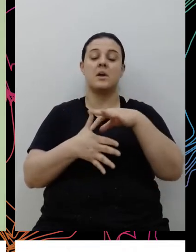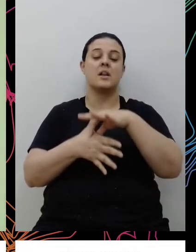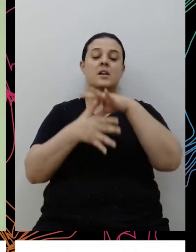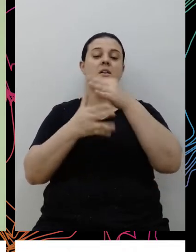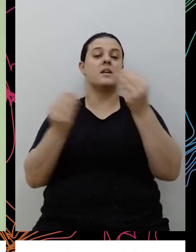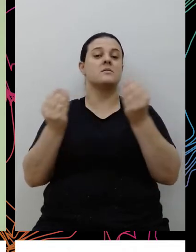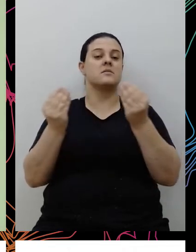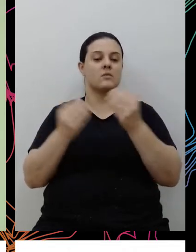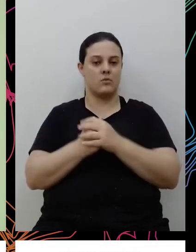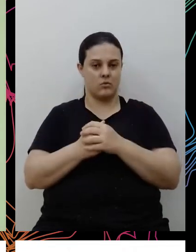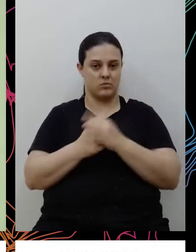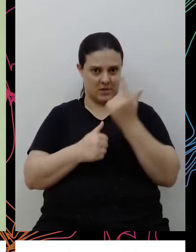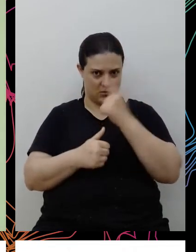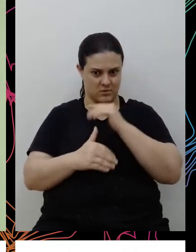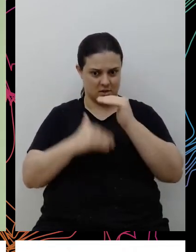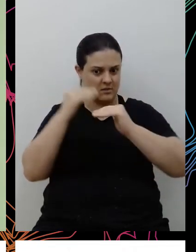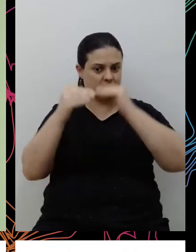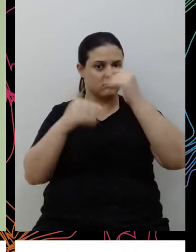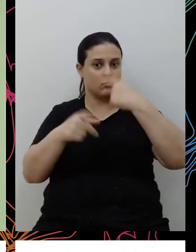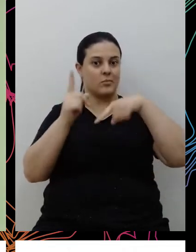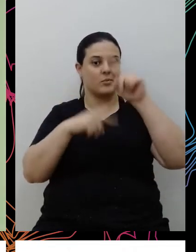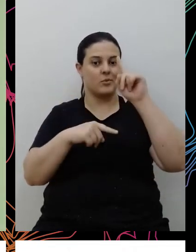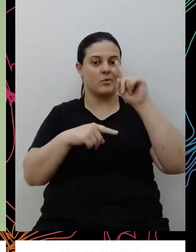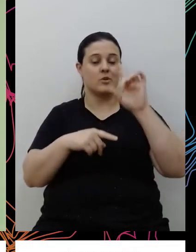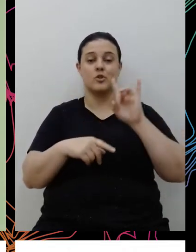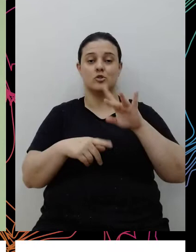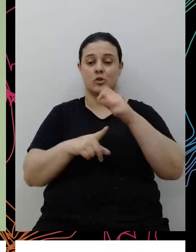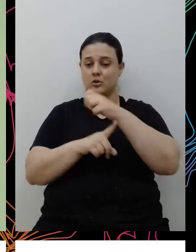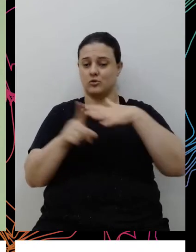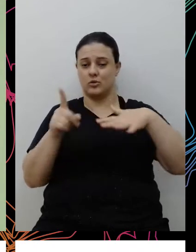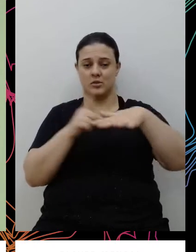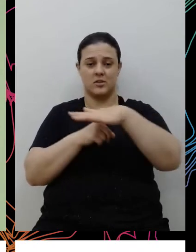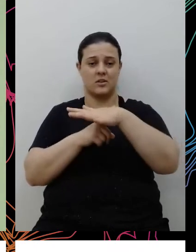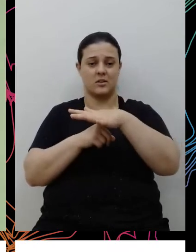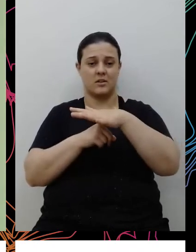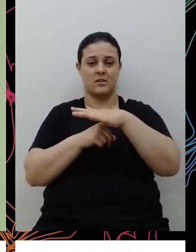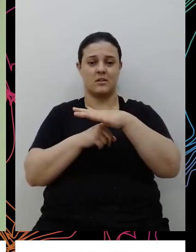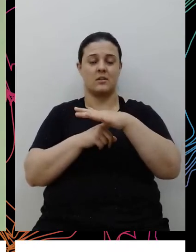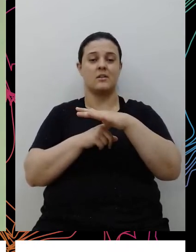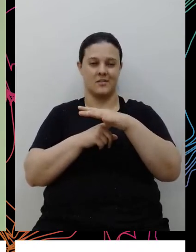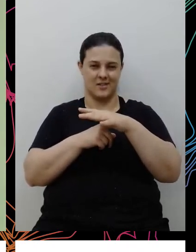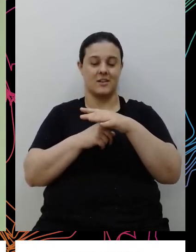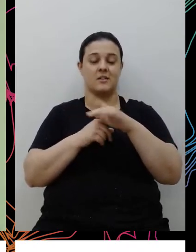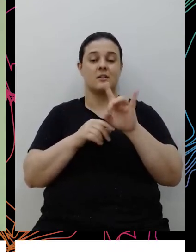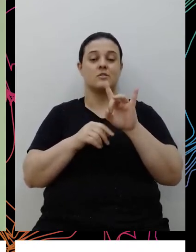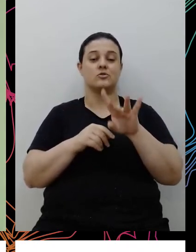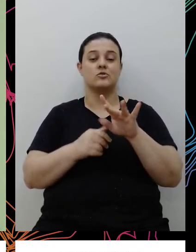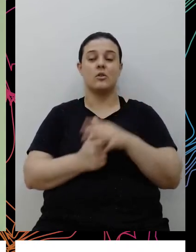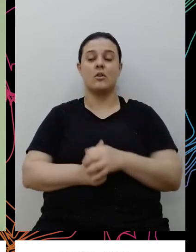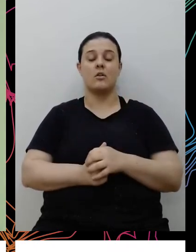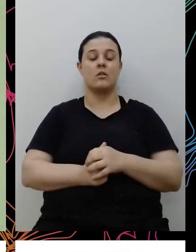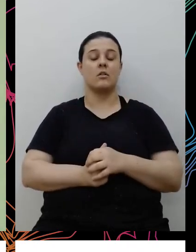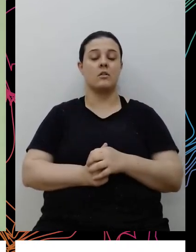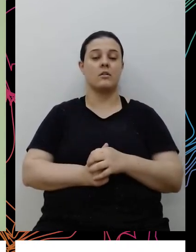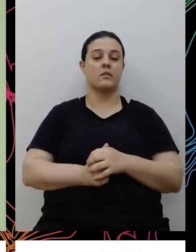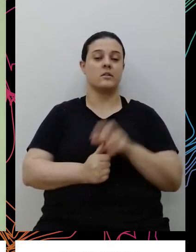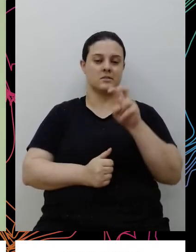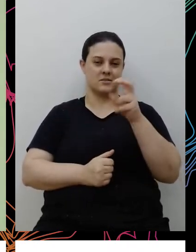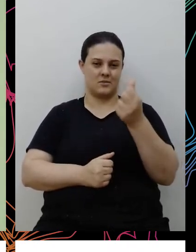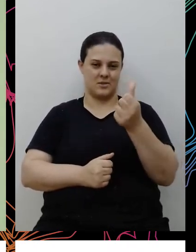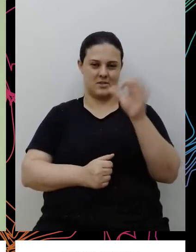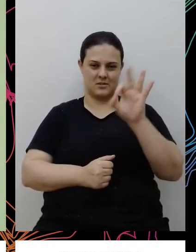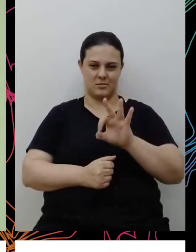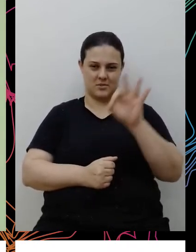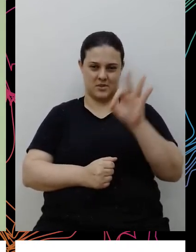chegando, que não adianta, né, representar ali a sociedade com o censo que a gente falou, eu e Scarlett com 56% de